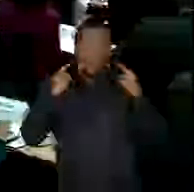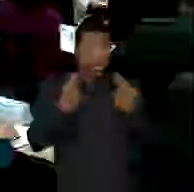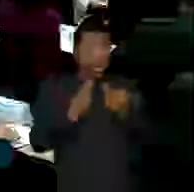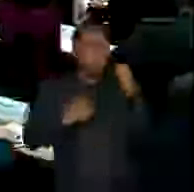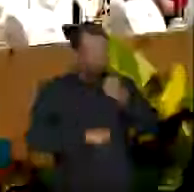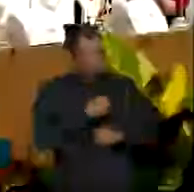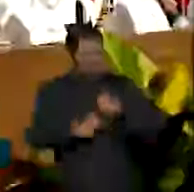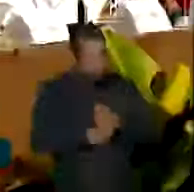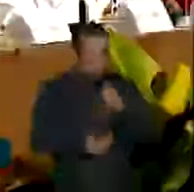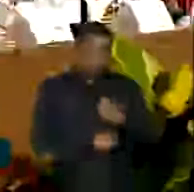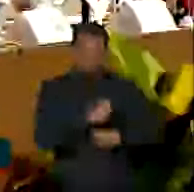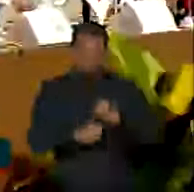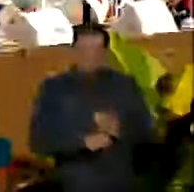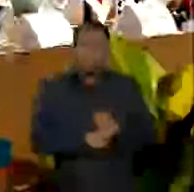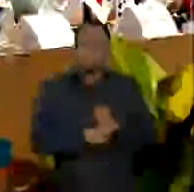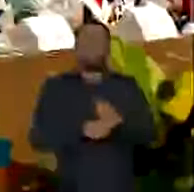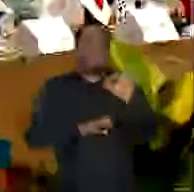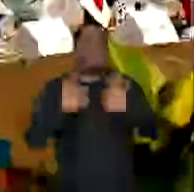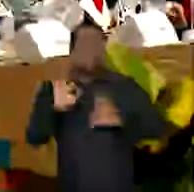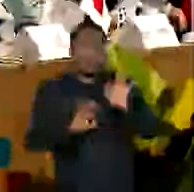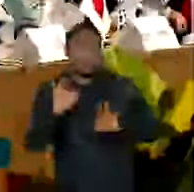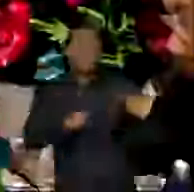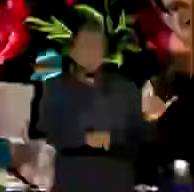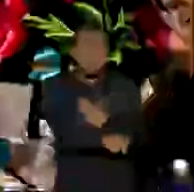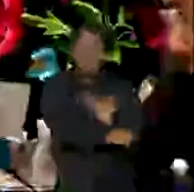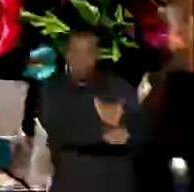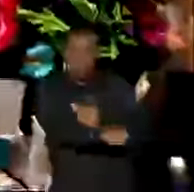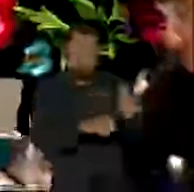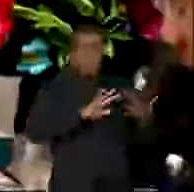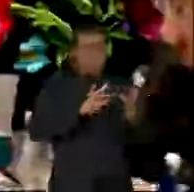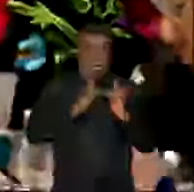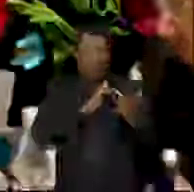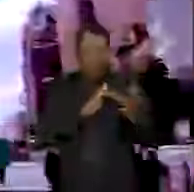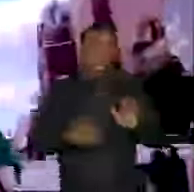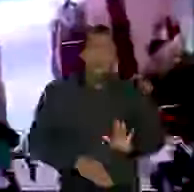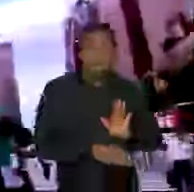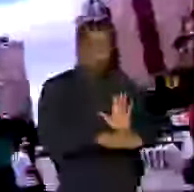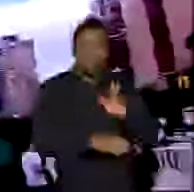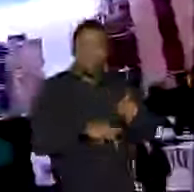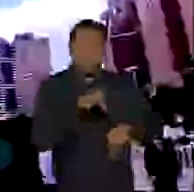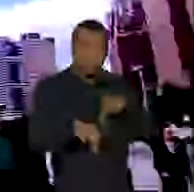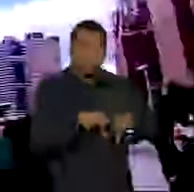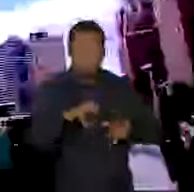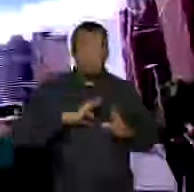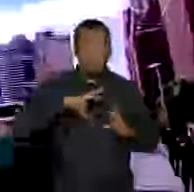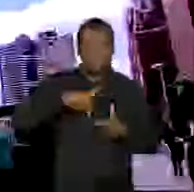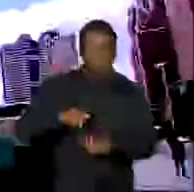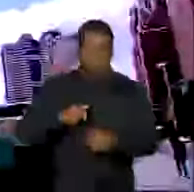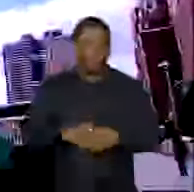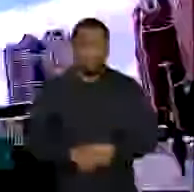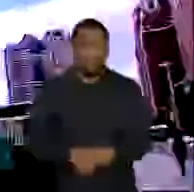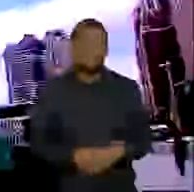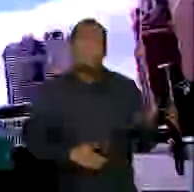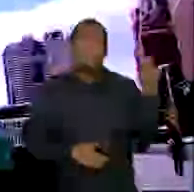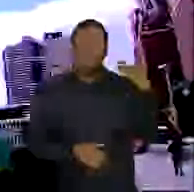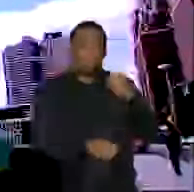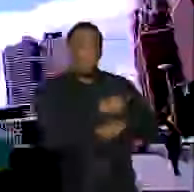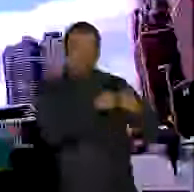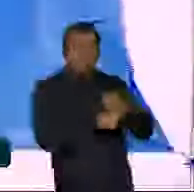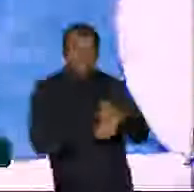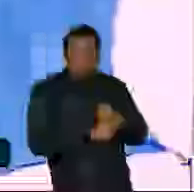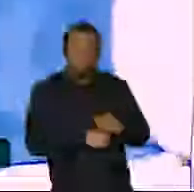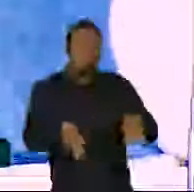anualmente em busca de ações em benefício das populações. Nos últimos anos, a pauta foi